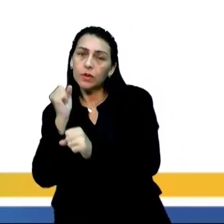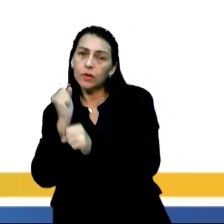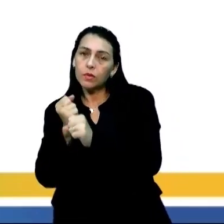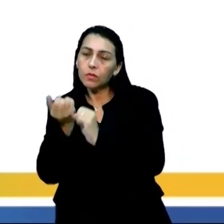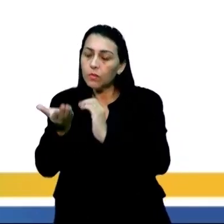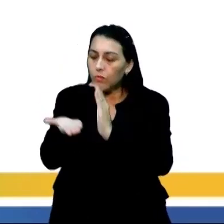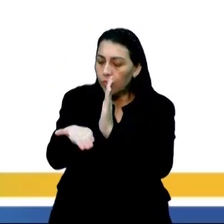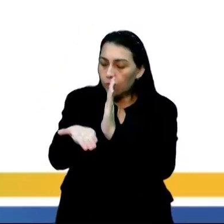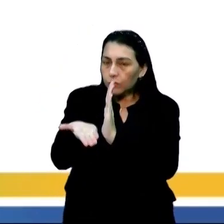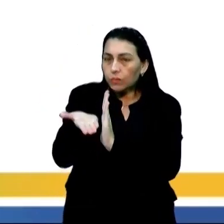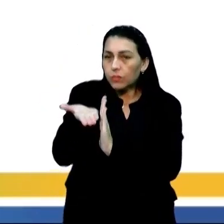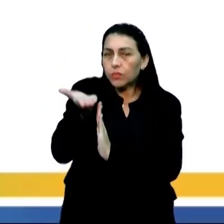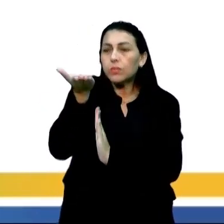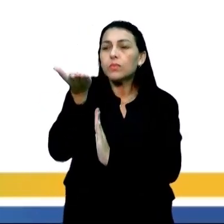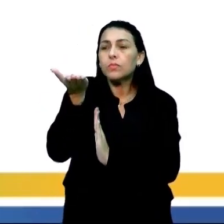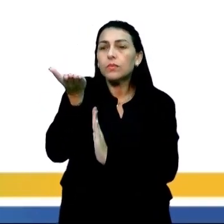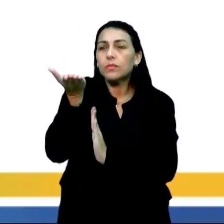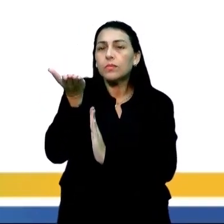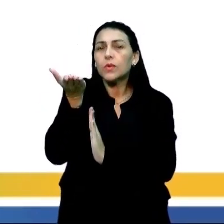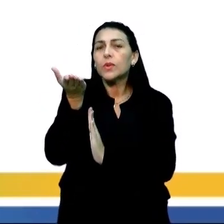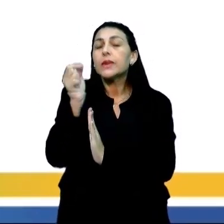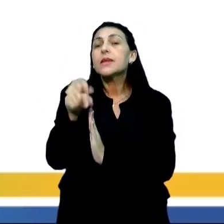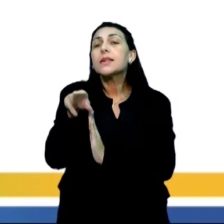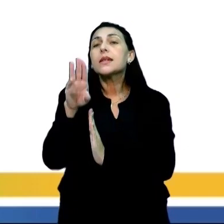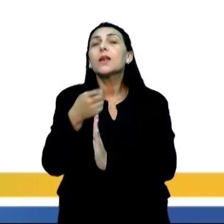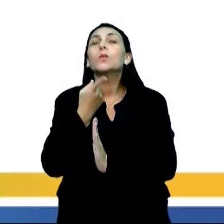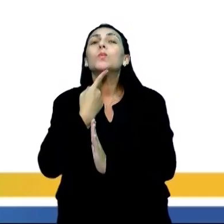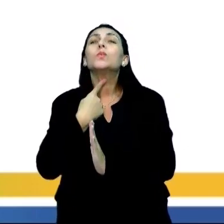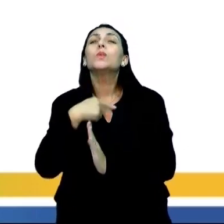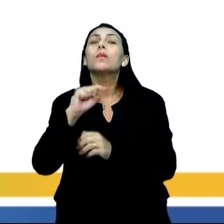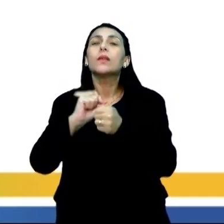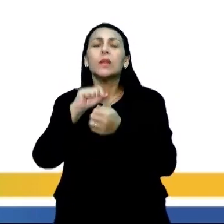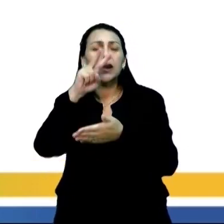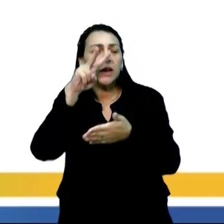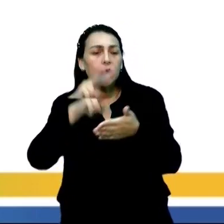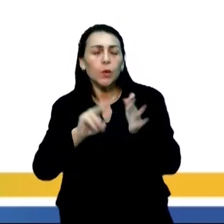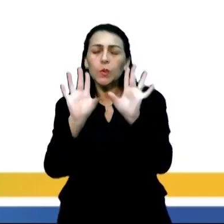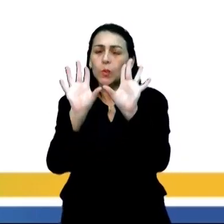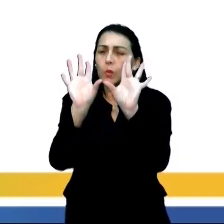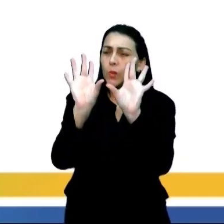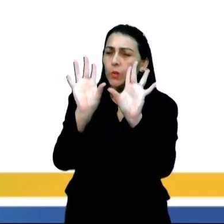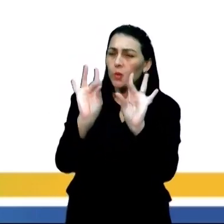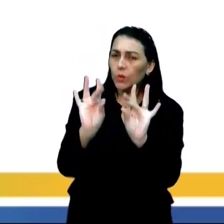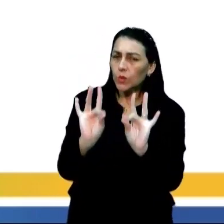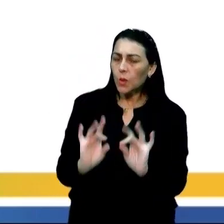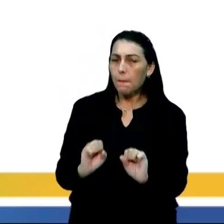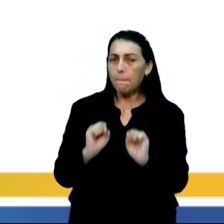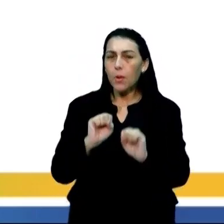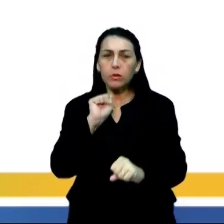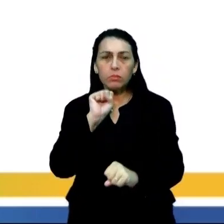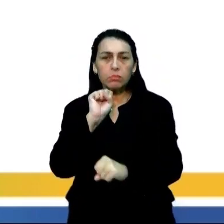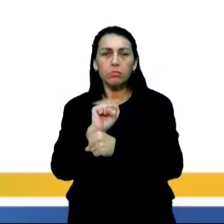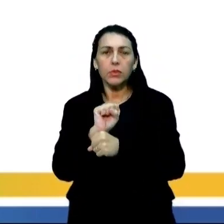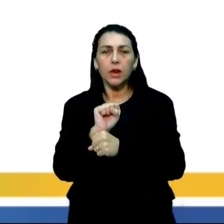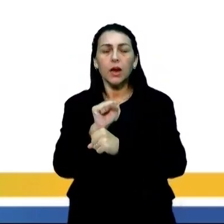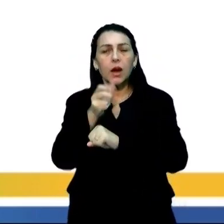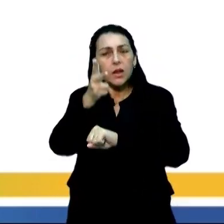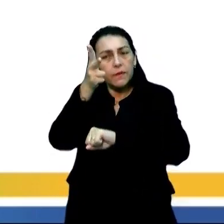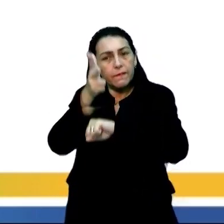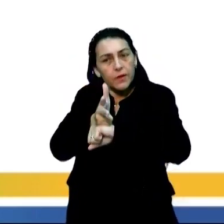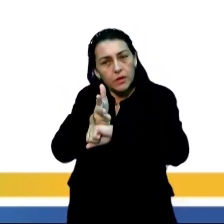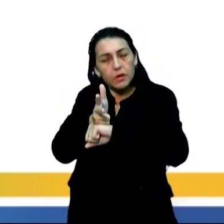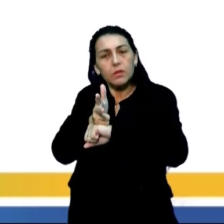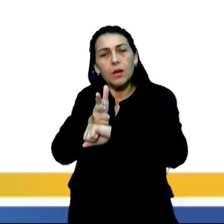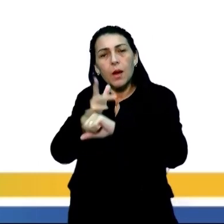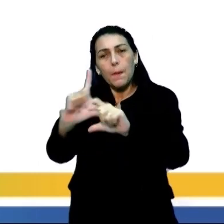200 pontos. E aí, quem tiver interesse de fazer uma leitura mais minuciosa, pode dar uma pausa nesse vídeo depois.